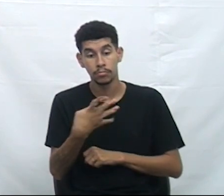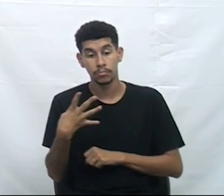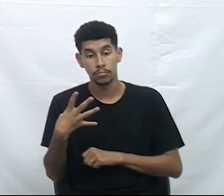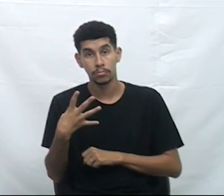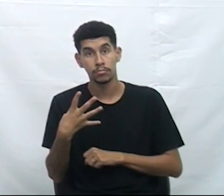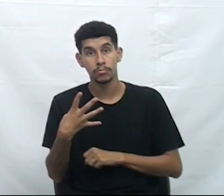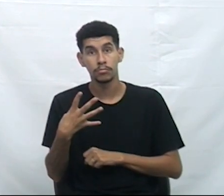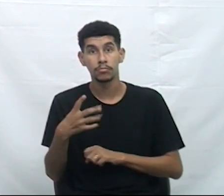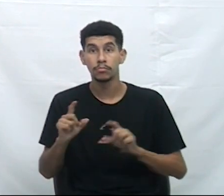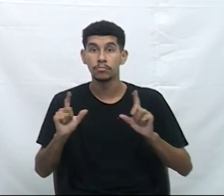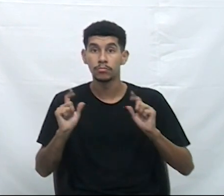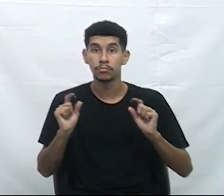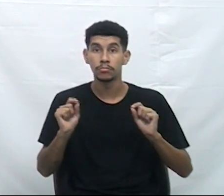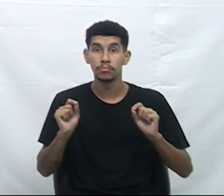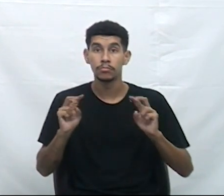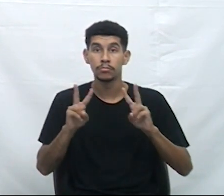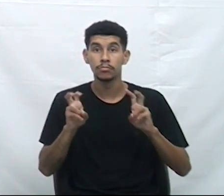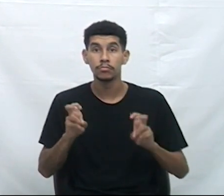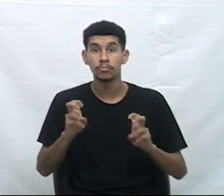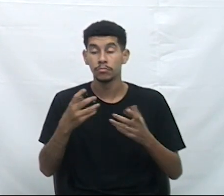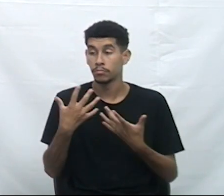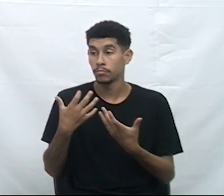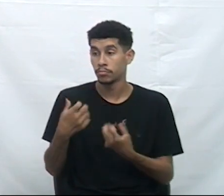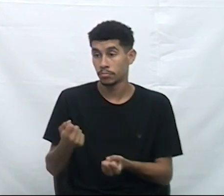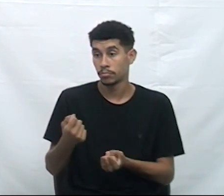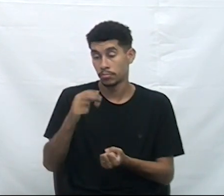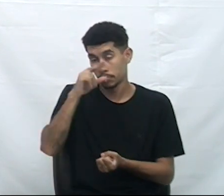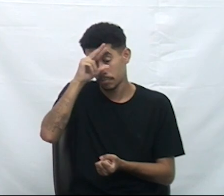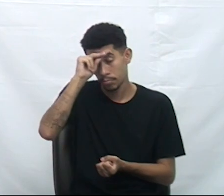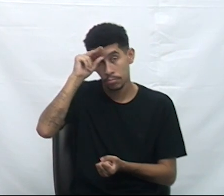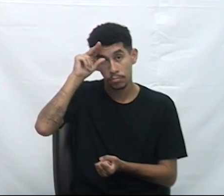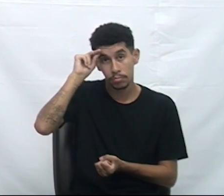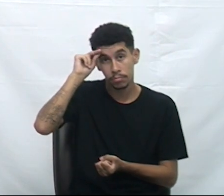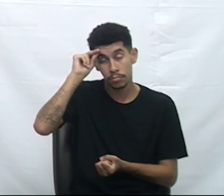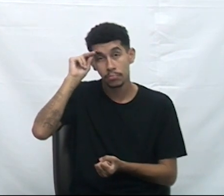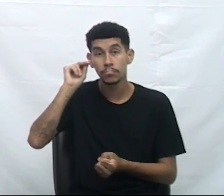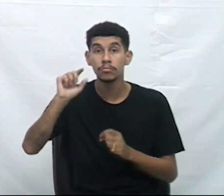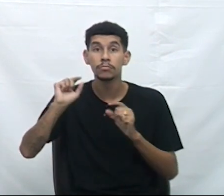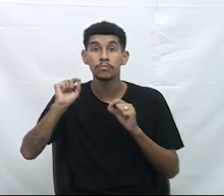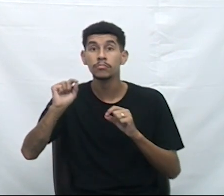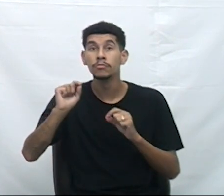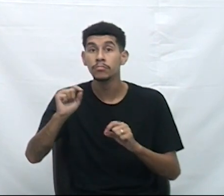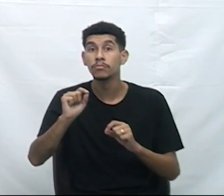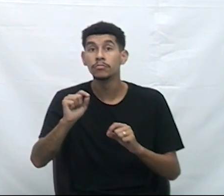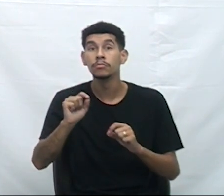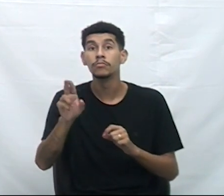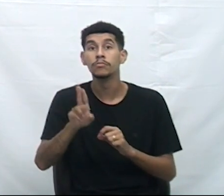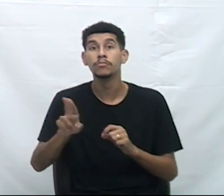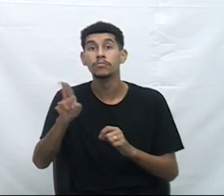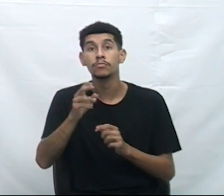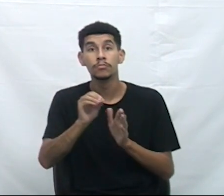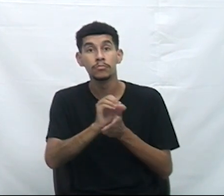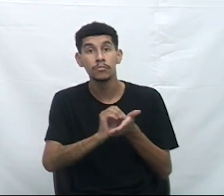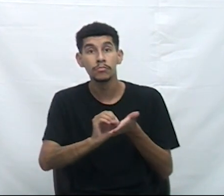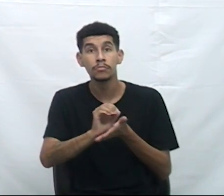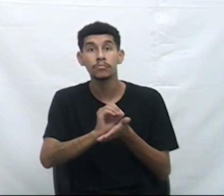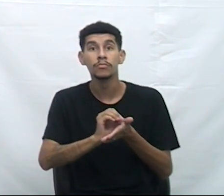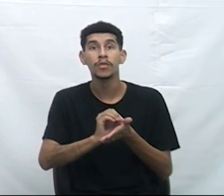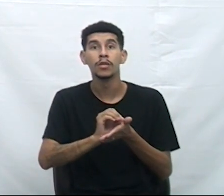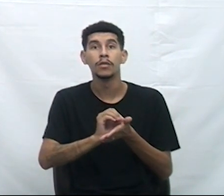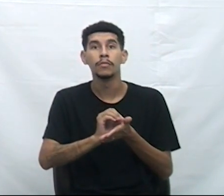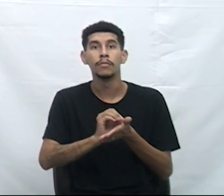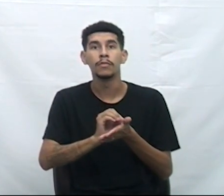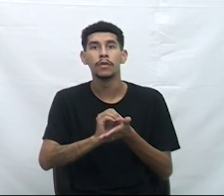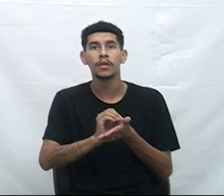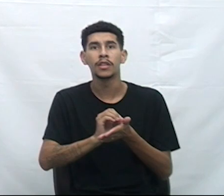que trata e autoriza o chefe do Poder Executivo Municipal suplementar o orçamento municipal no exercício de 2024 no valor de